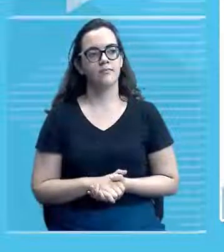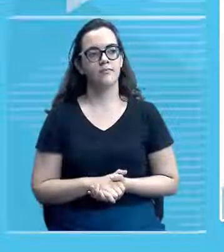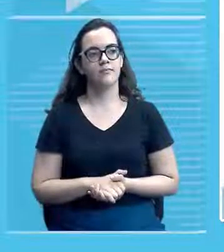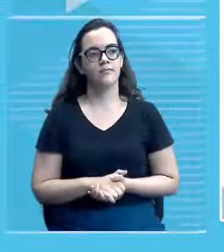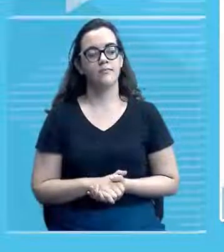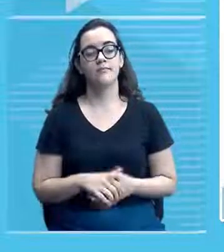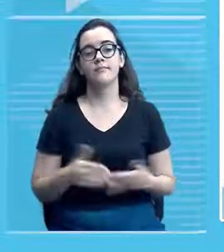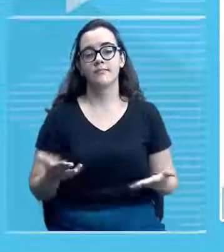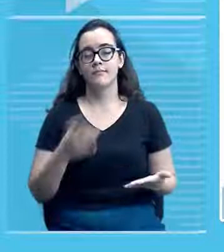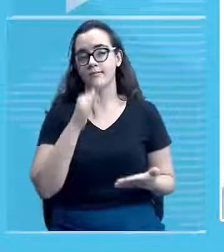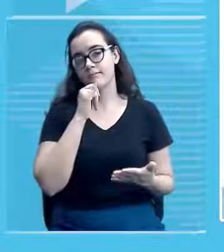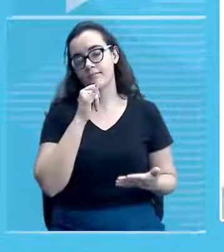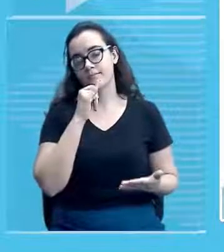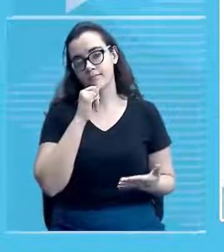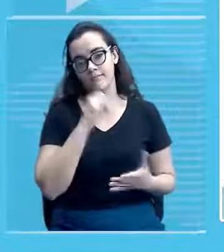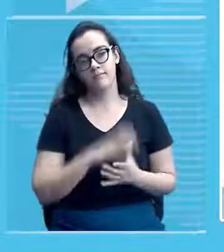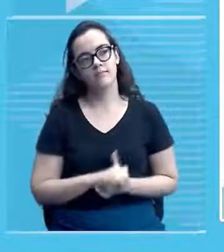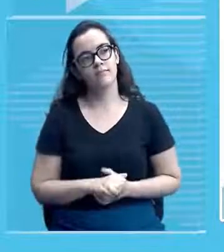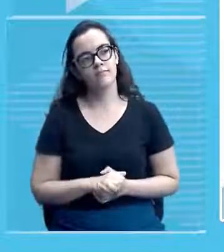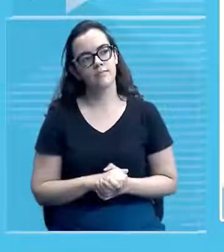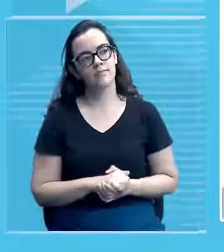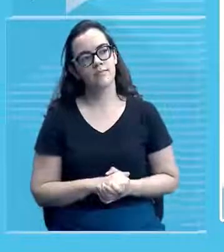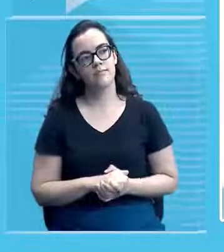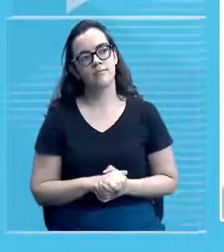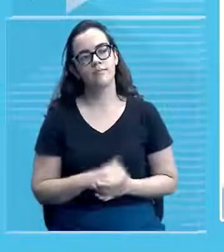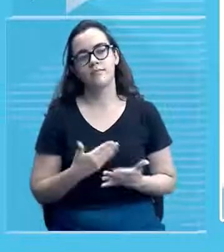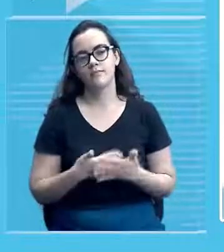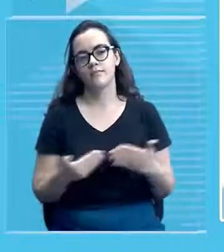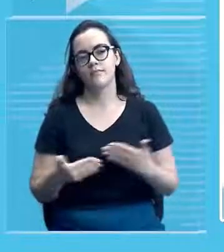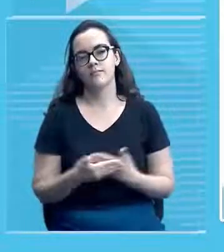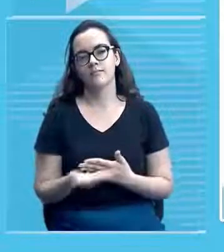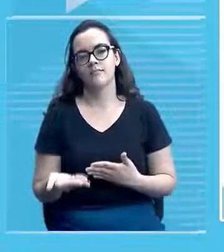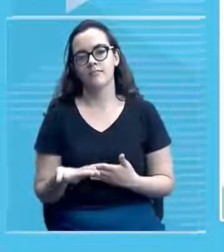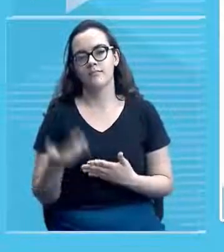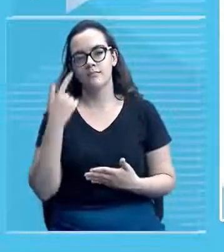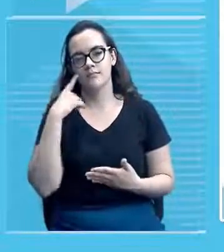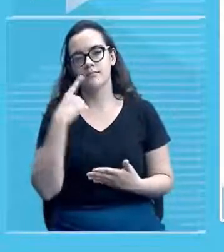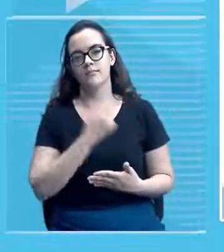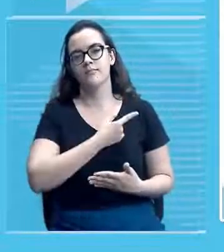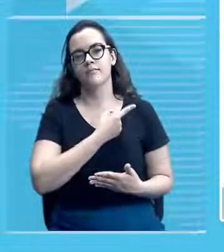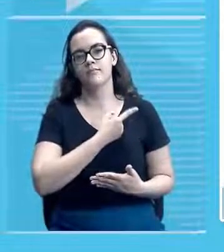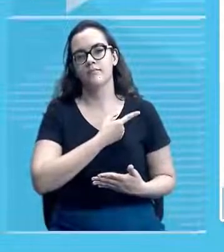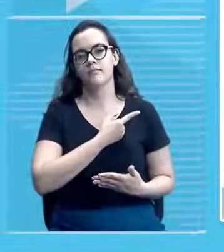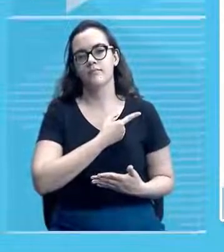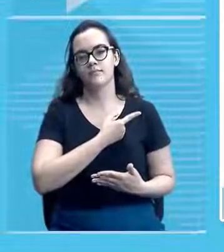No slide seguinte, olha... Como exemplar